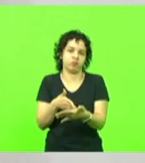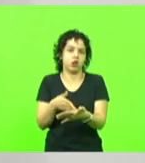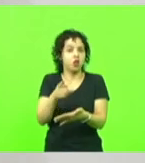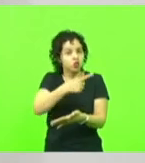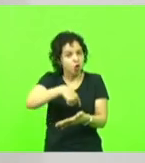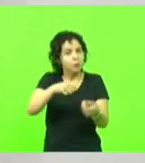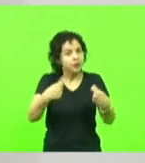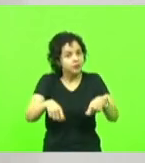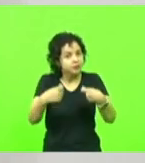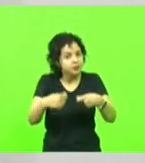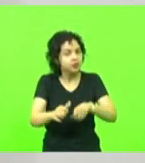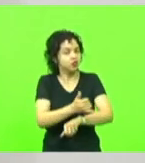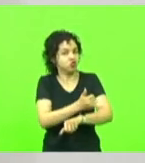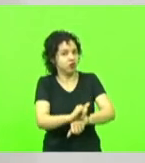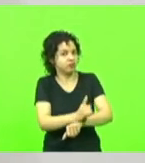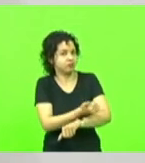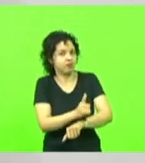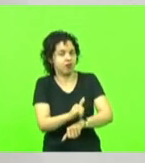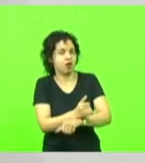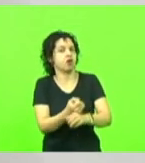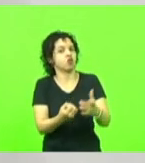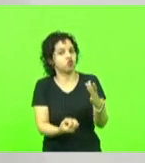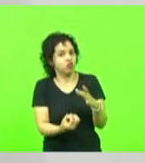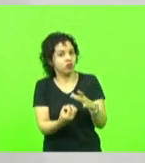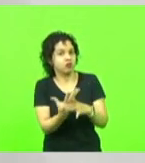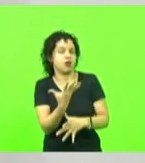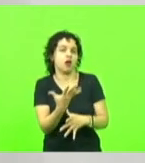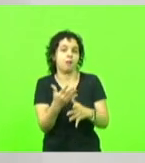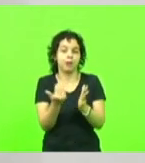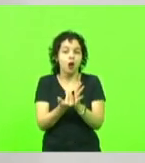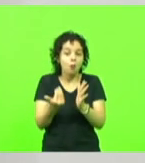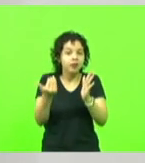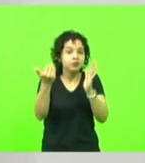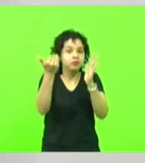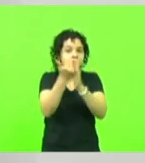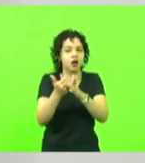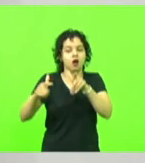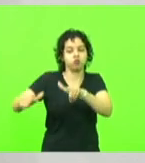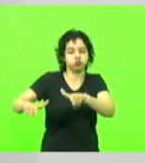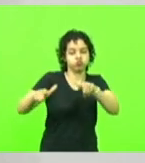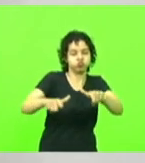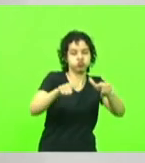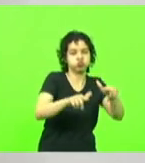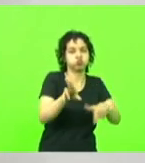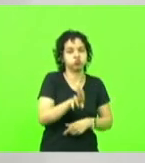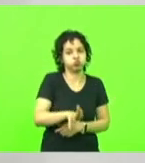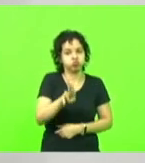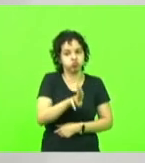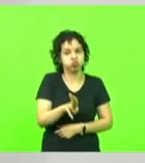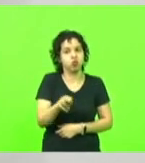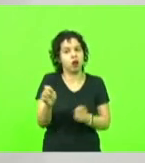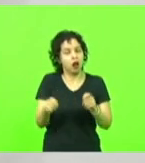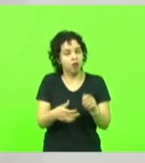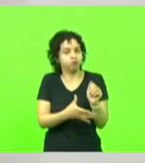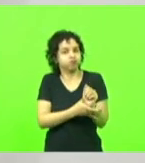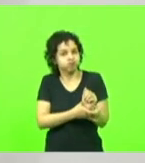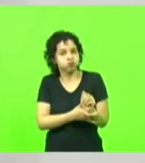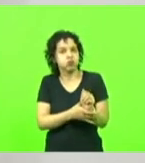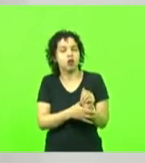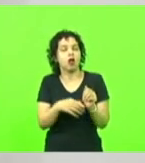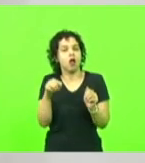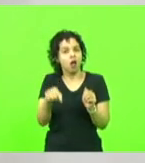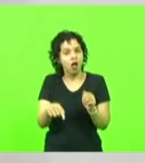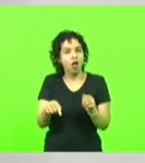energia solar fotovoltaica no ambiente do setor elétrico do nosso Estado, que garanta o crescimento dessa fonte no mercado de